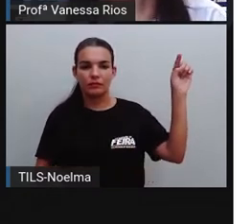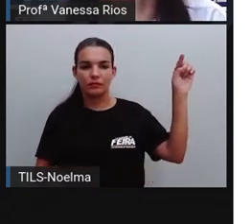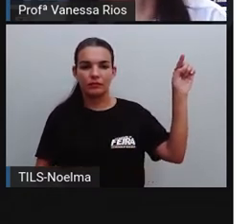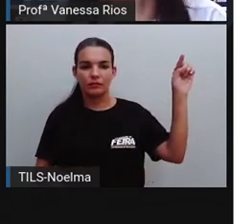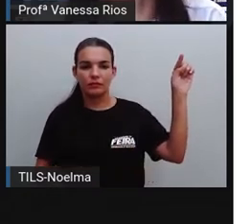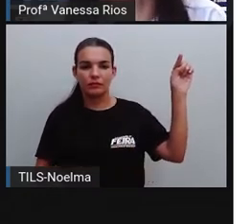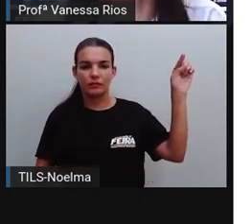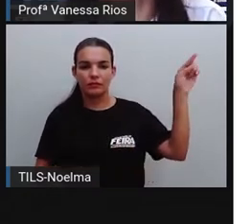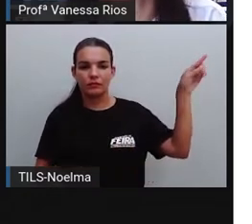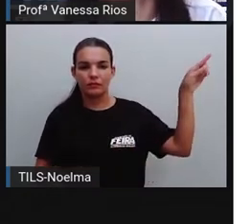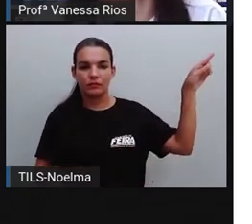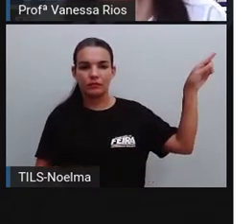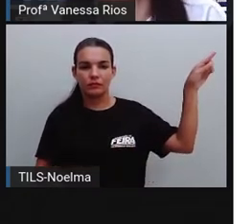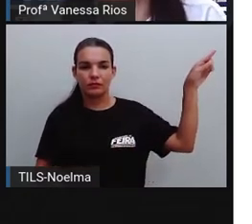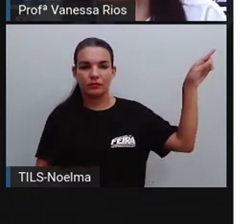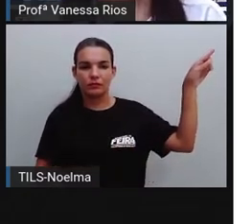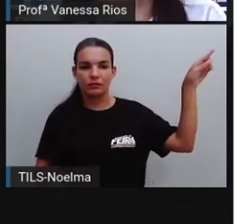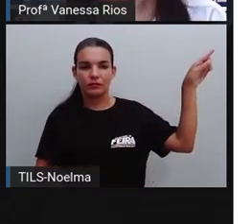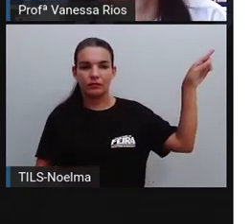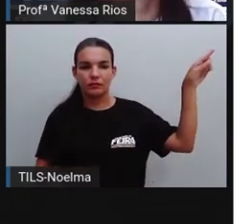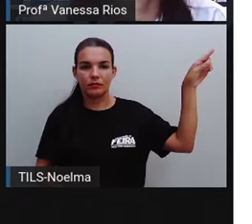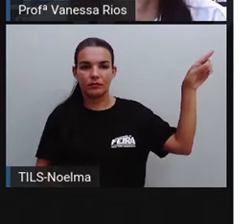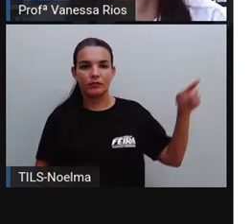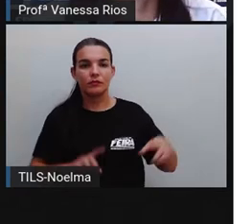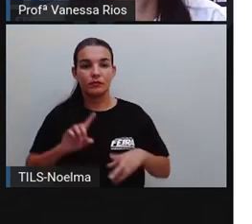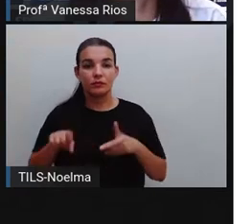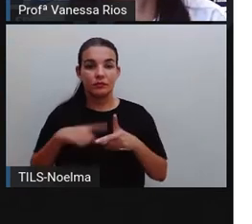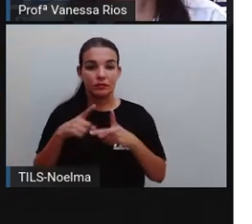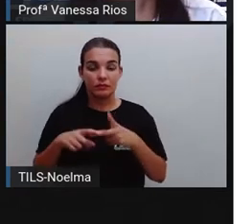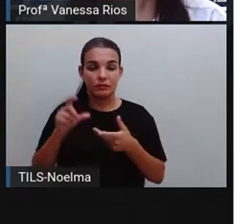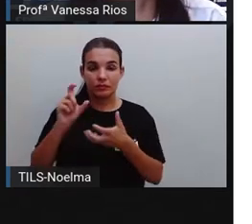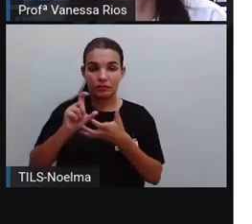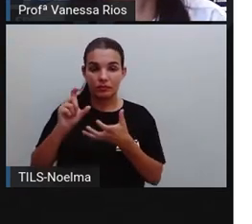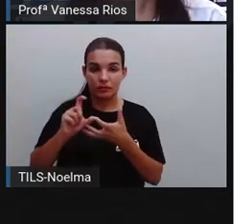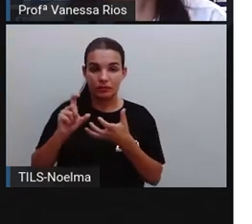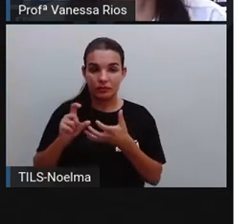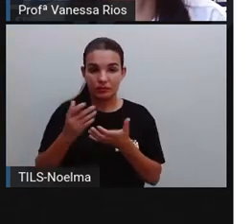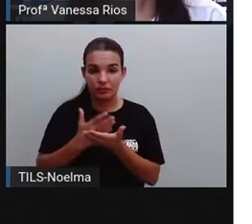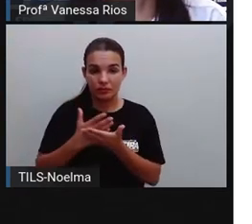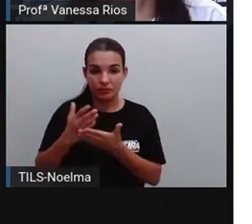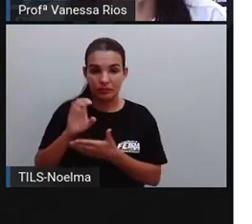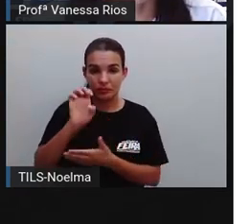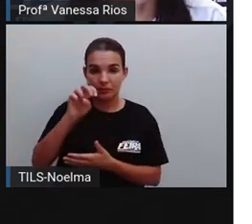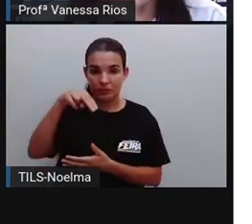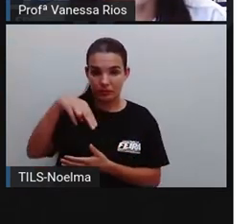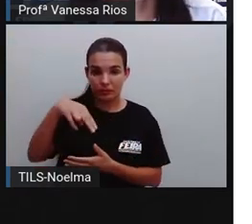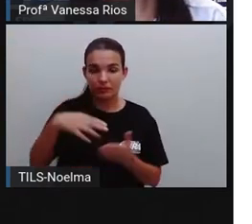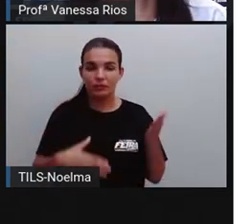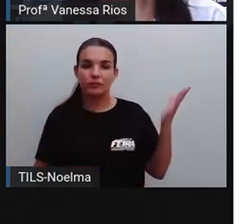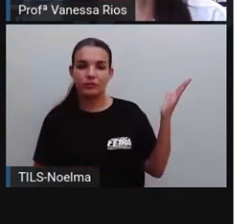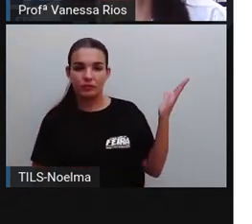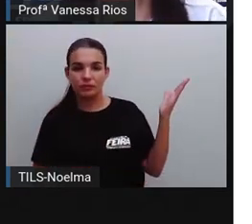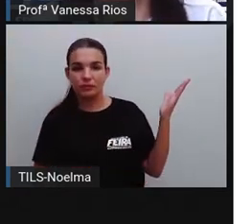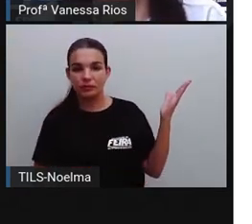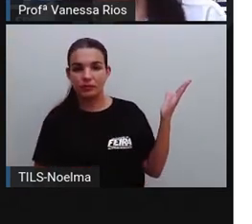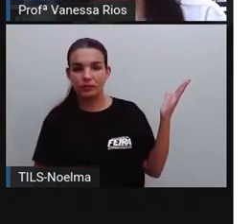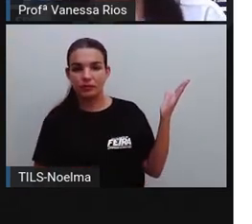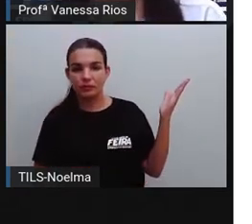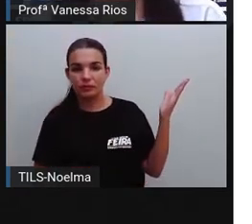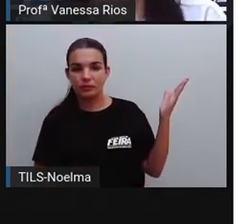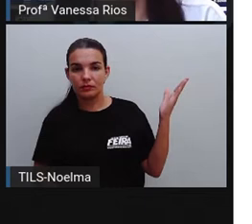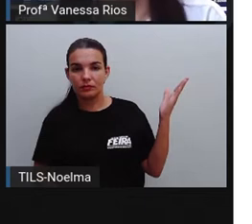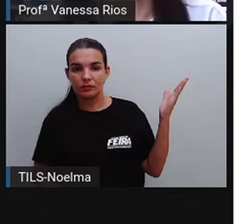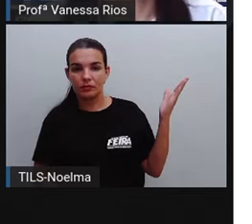vamos utilizar o X em vez de CH. Depois da sílaba inicial EM, e aí a gente tem como exemplo,